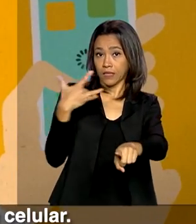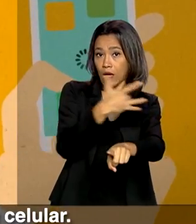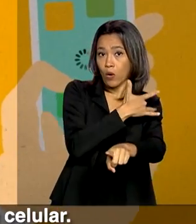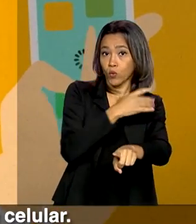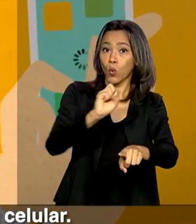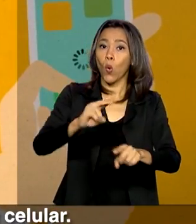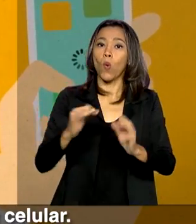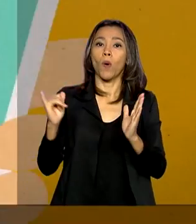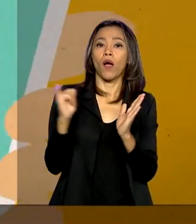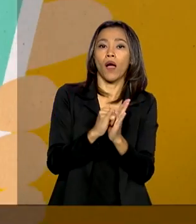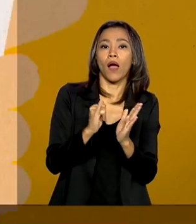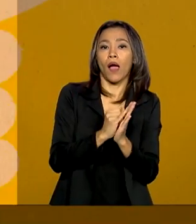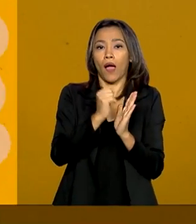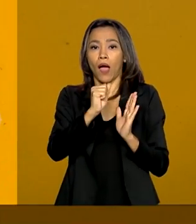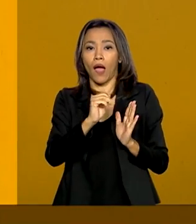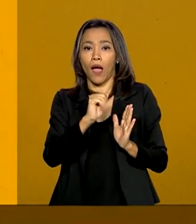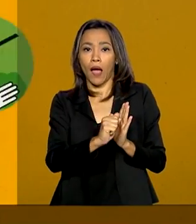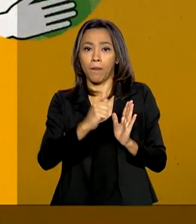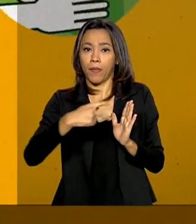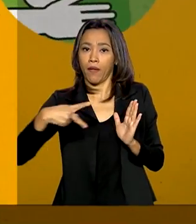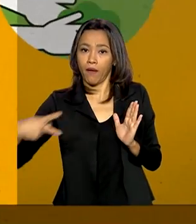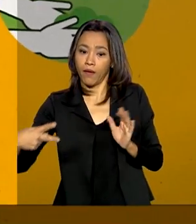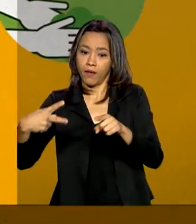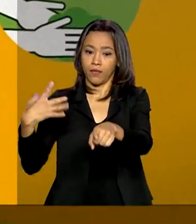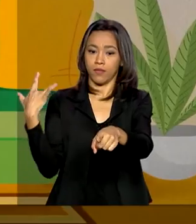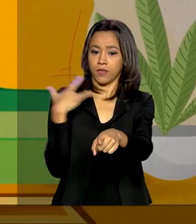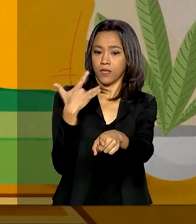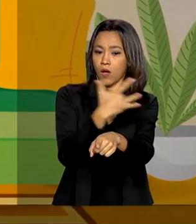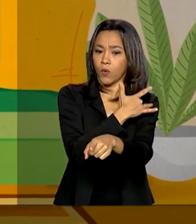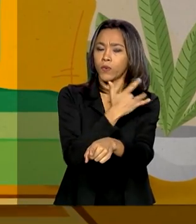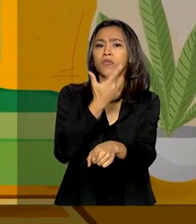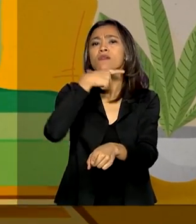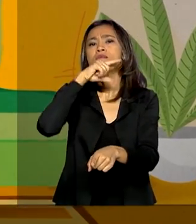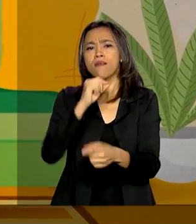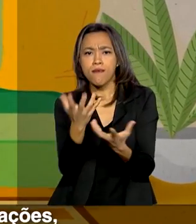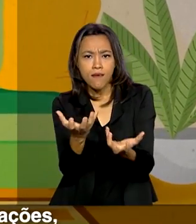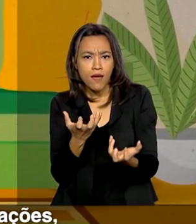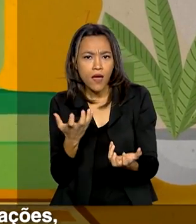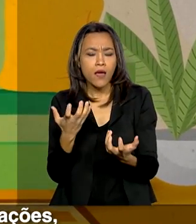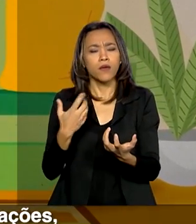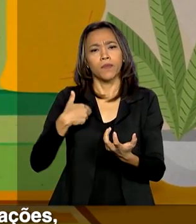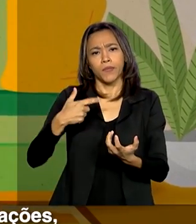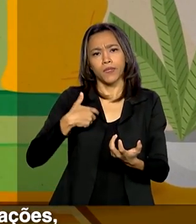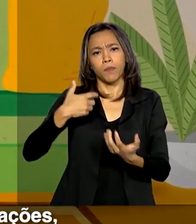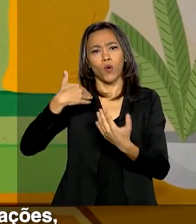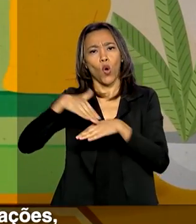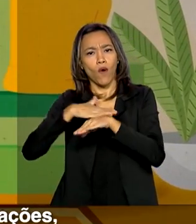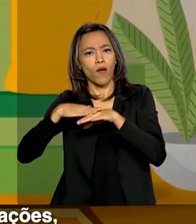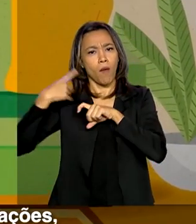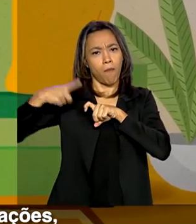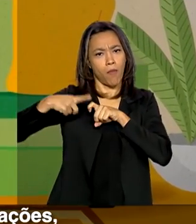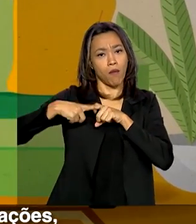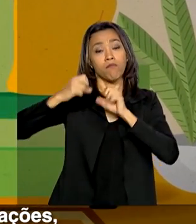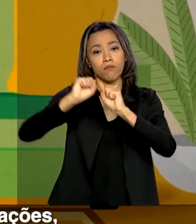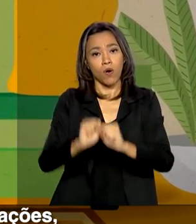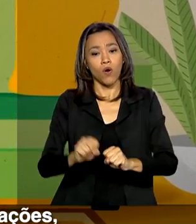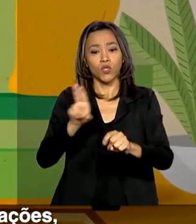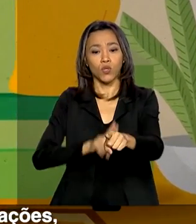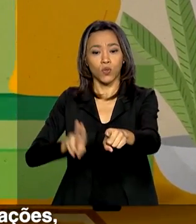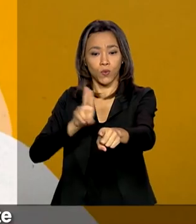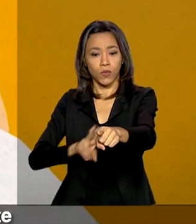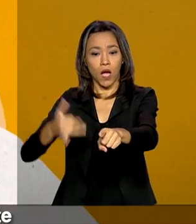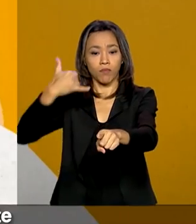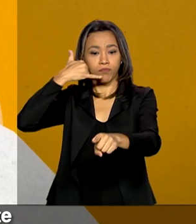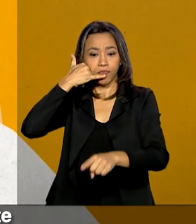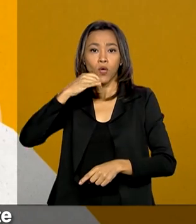o aplicativo do Sistema Único de Saúde. E quem quiser se consultar via telefone, pode usar o Telesus